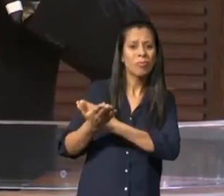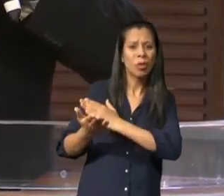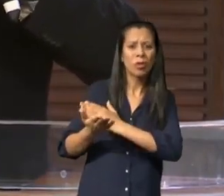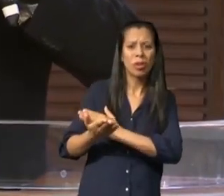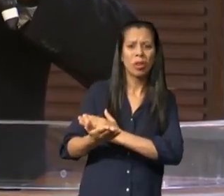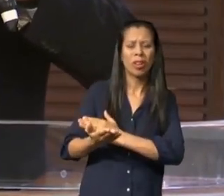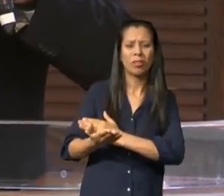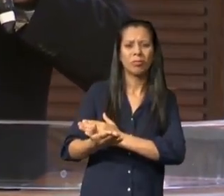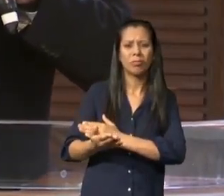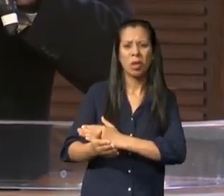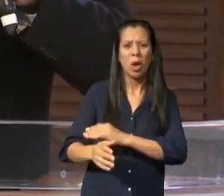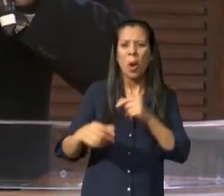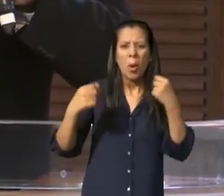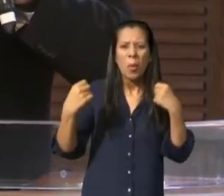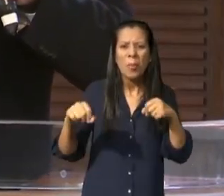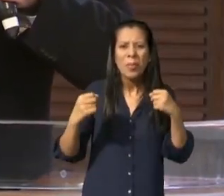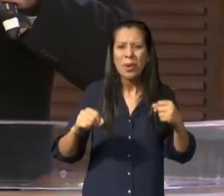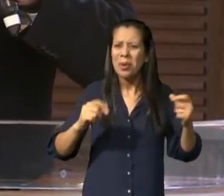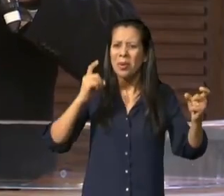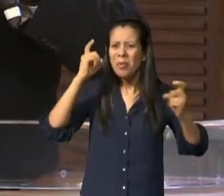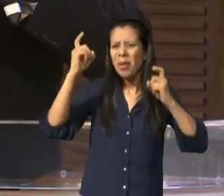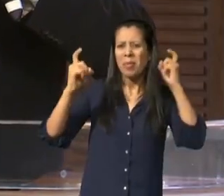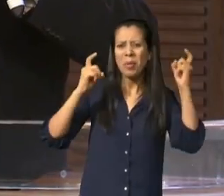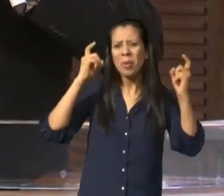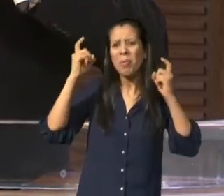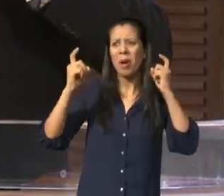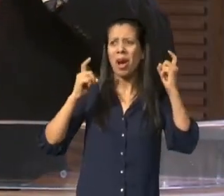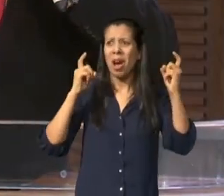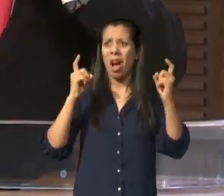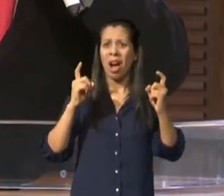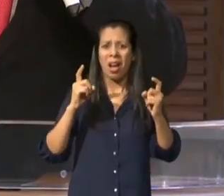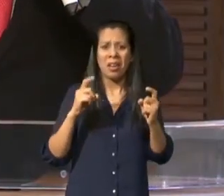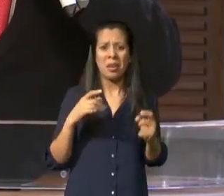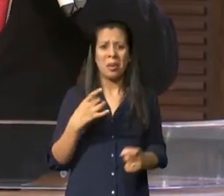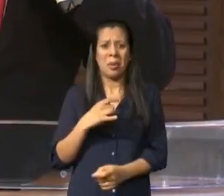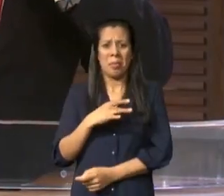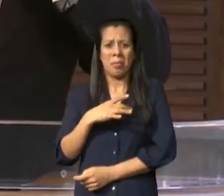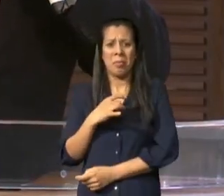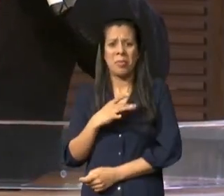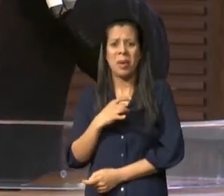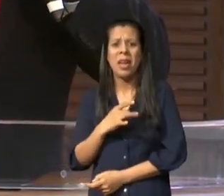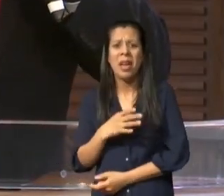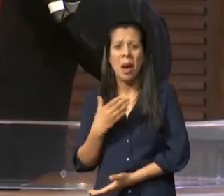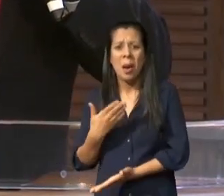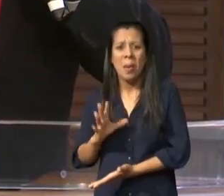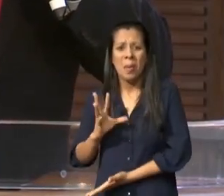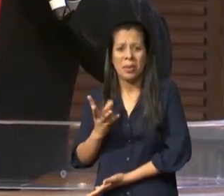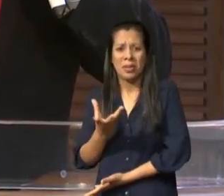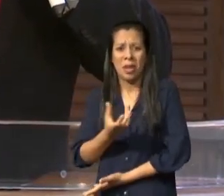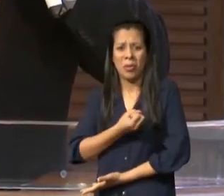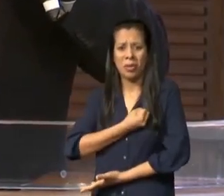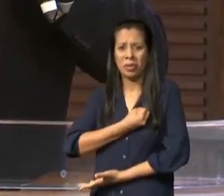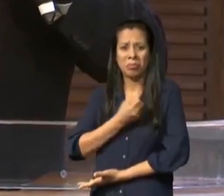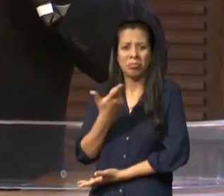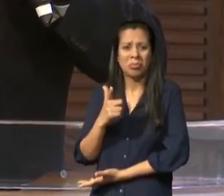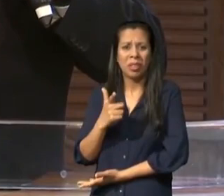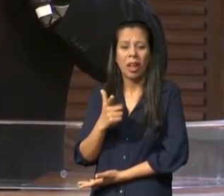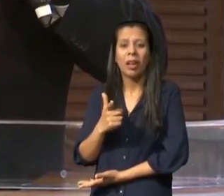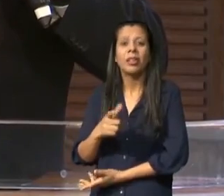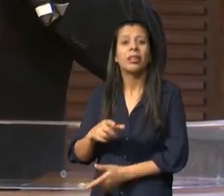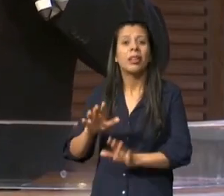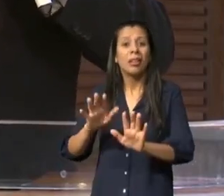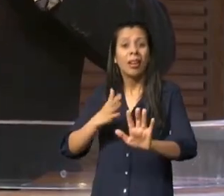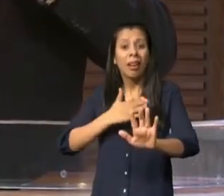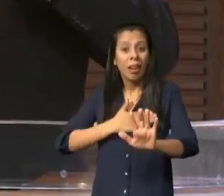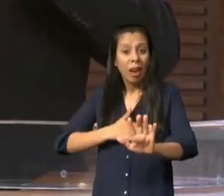preciso me preocupar com os pecados sabe por quê? porque não existe tentação neste mundo que eu não possa suportar